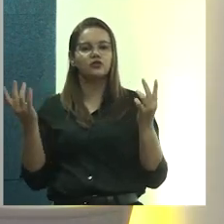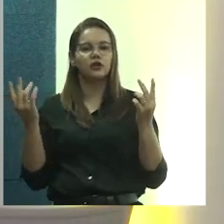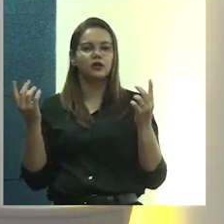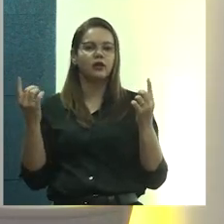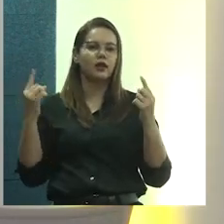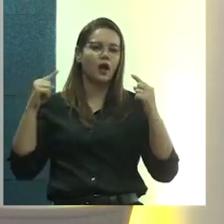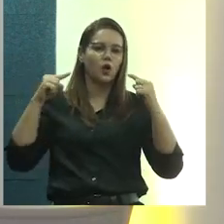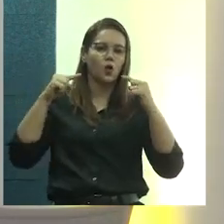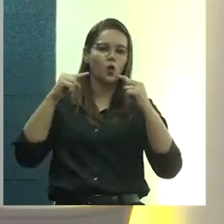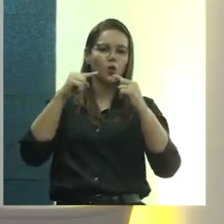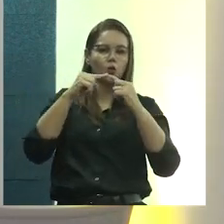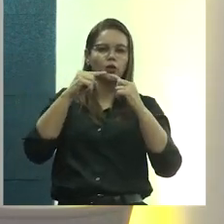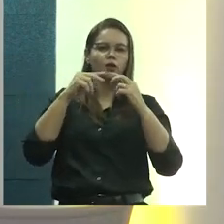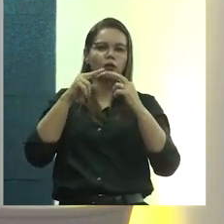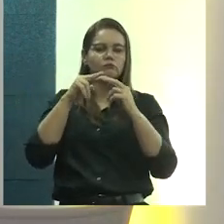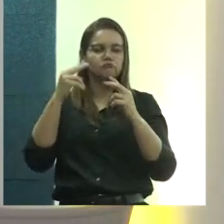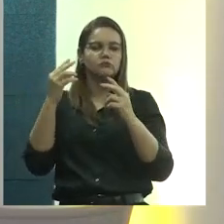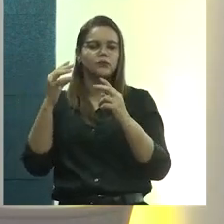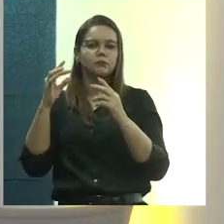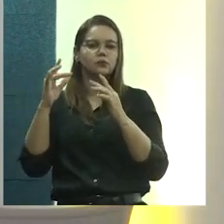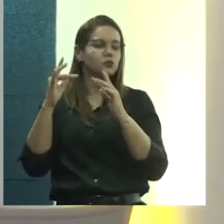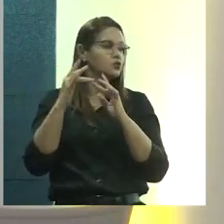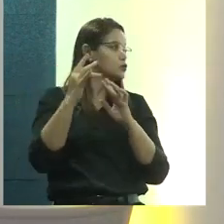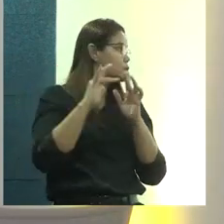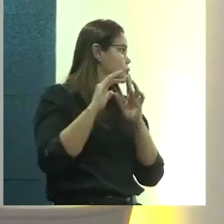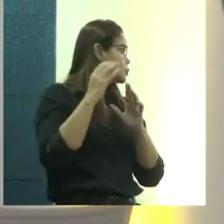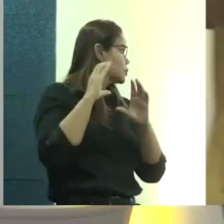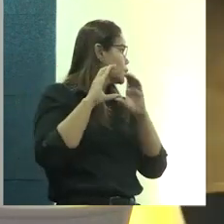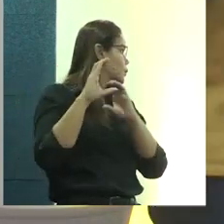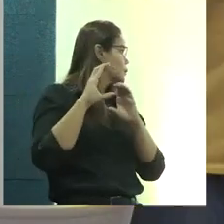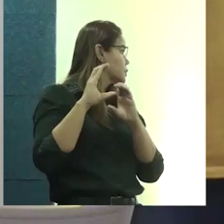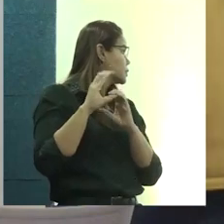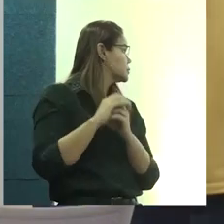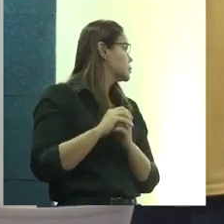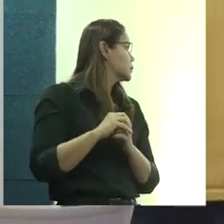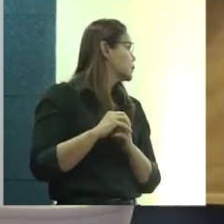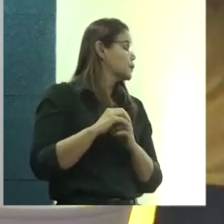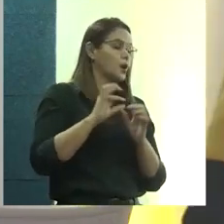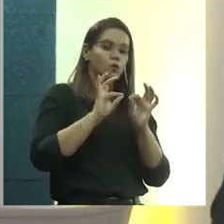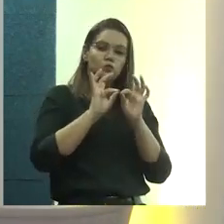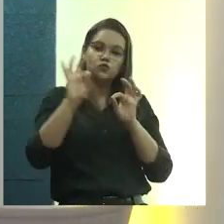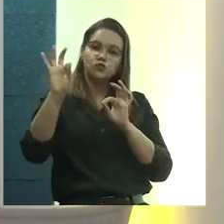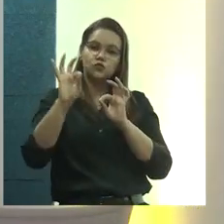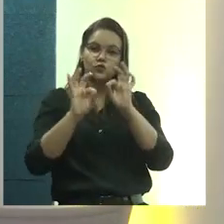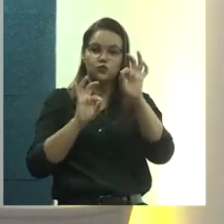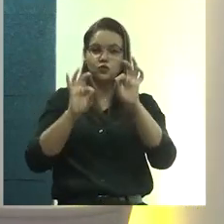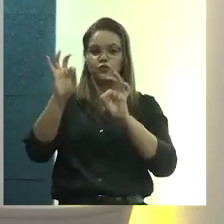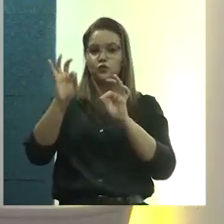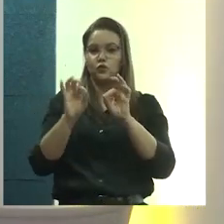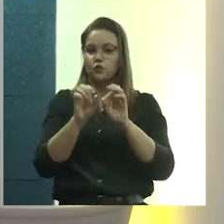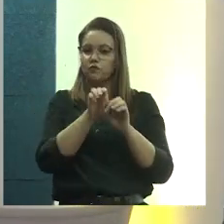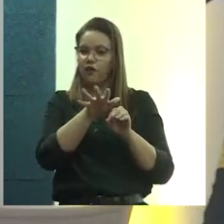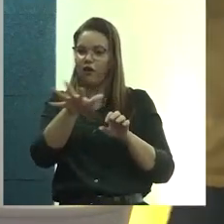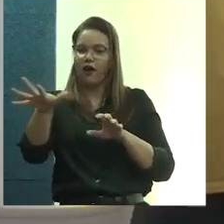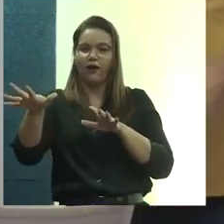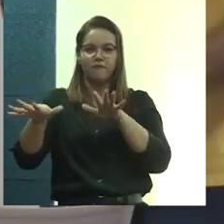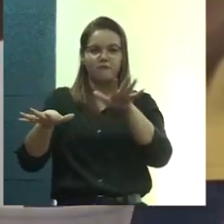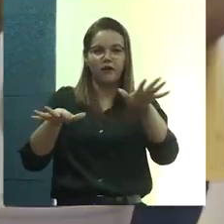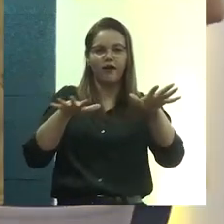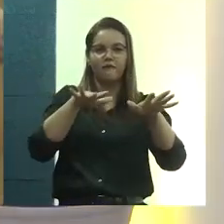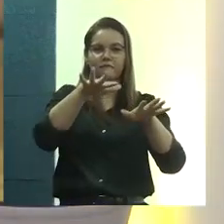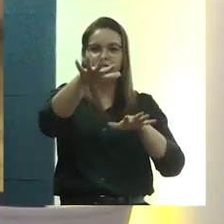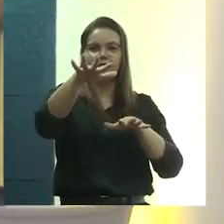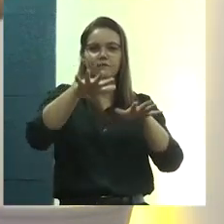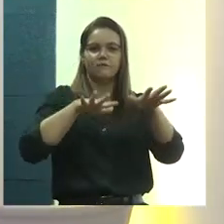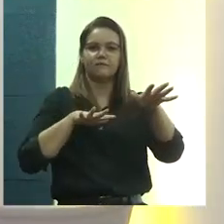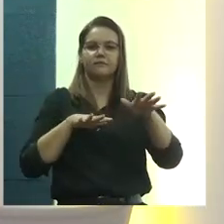através desses pontos de comunicação. Então, eles se espalharam e criou, então, uma cidade em